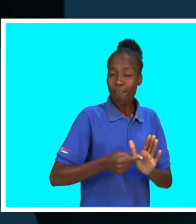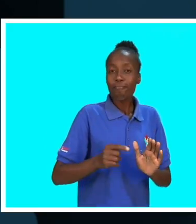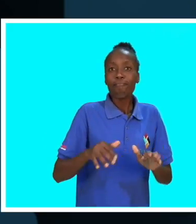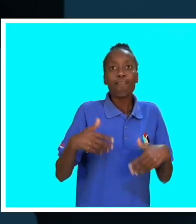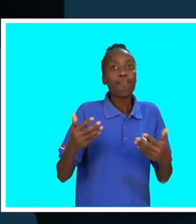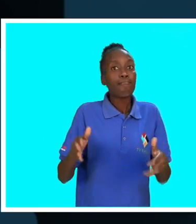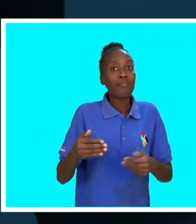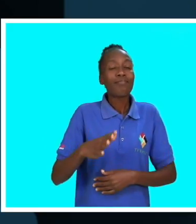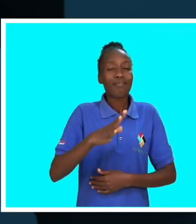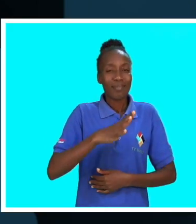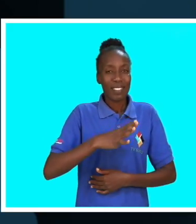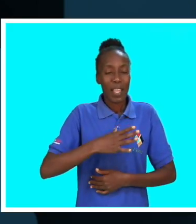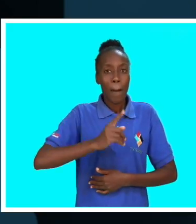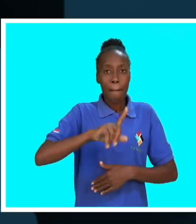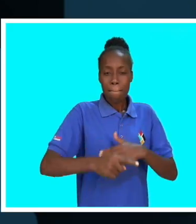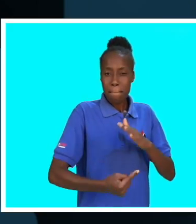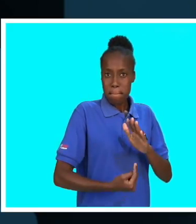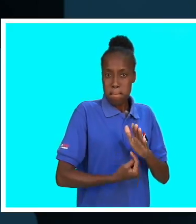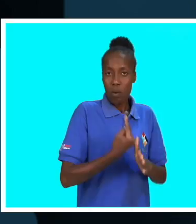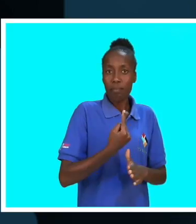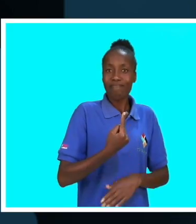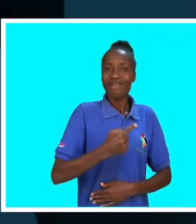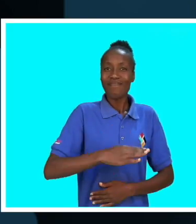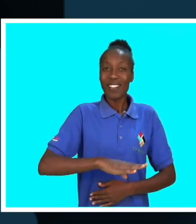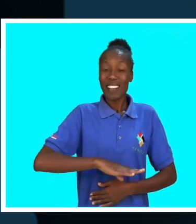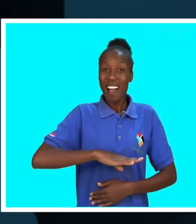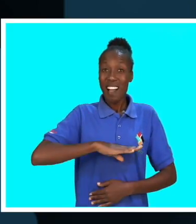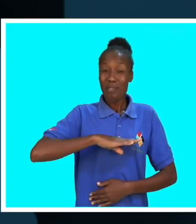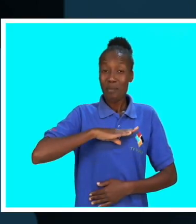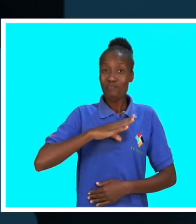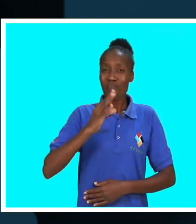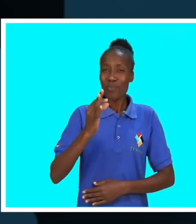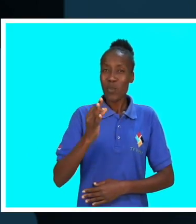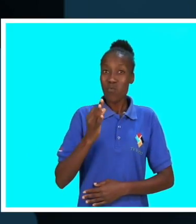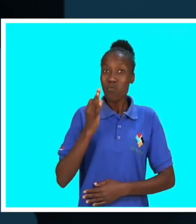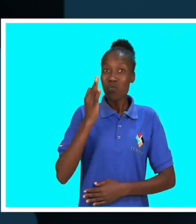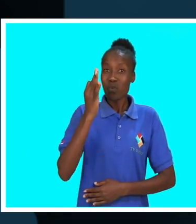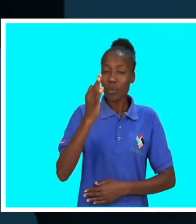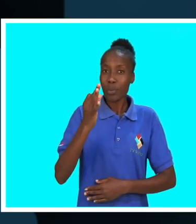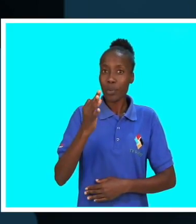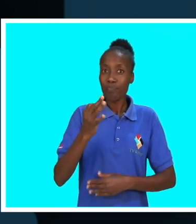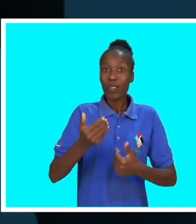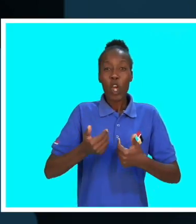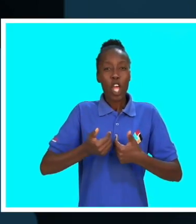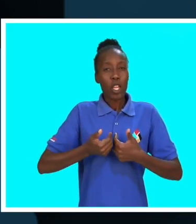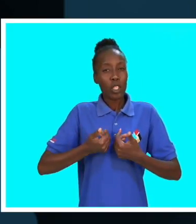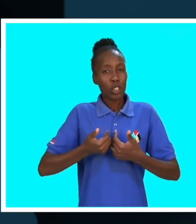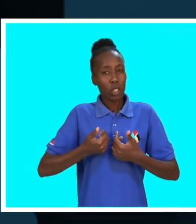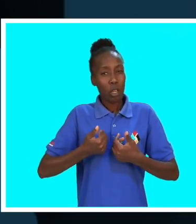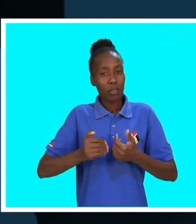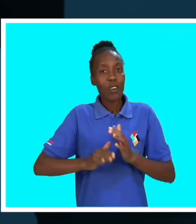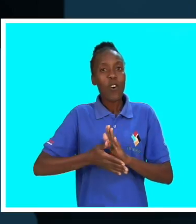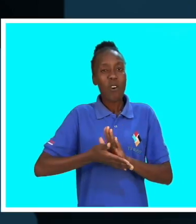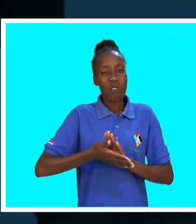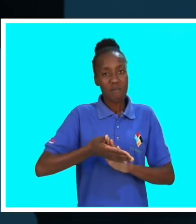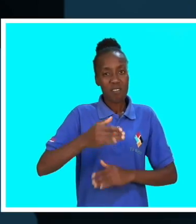começar a apresentar sintomas que podem sugerir a presença do